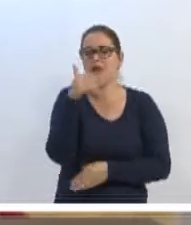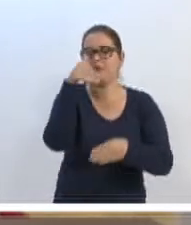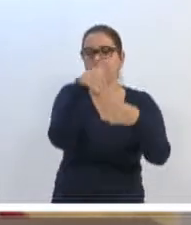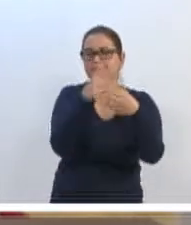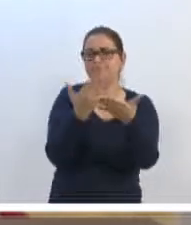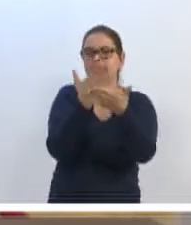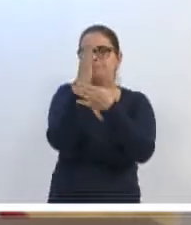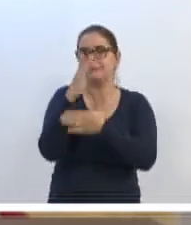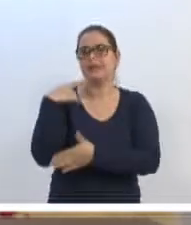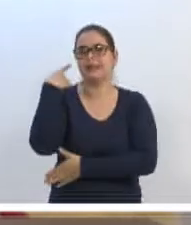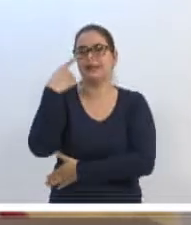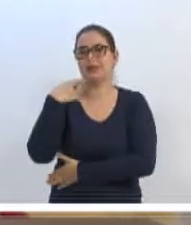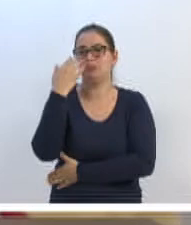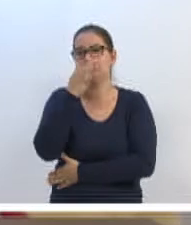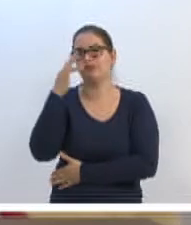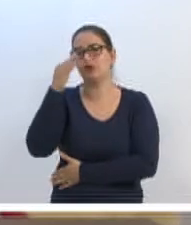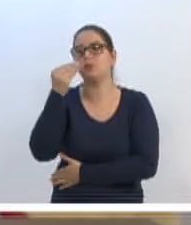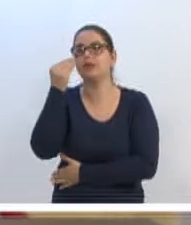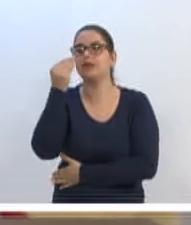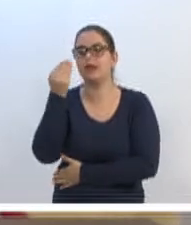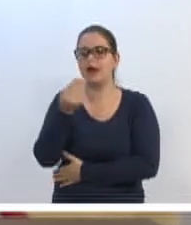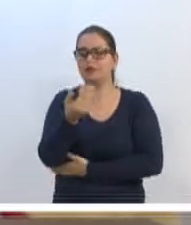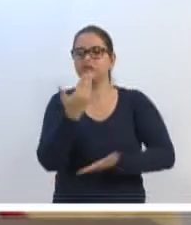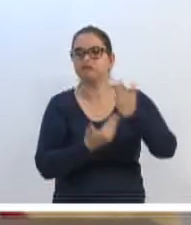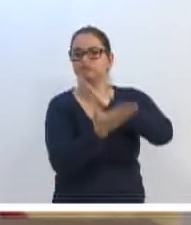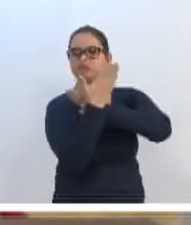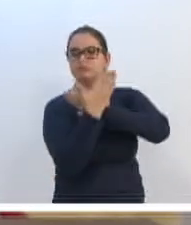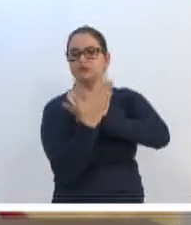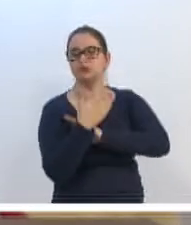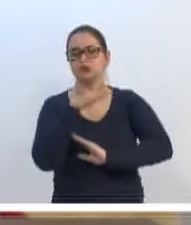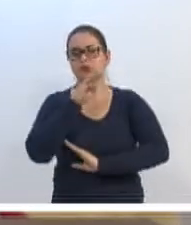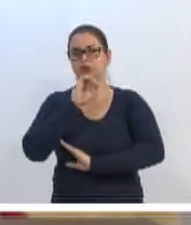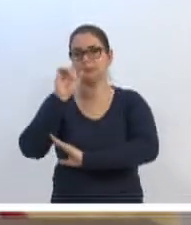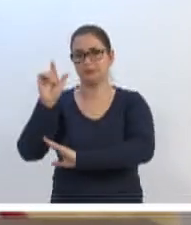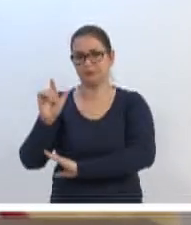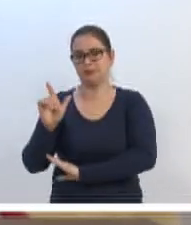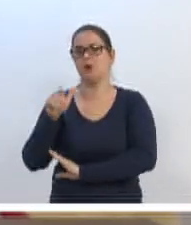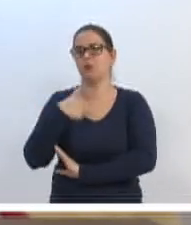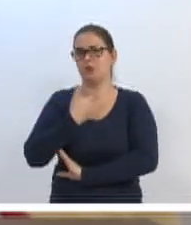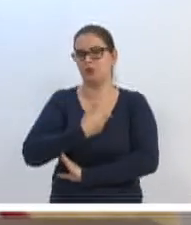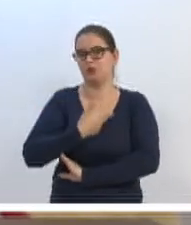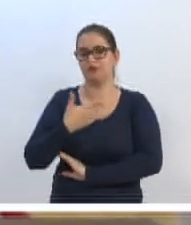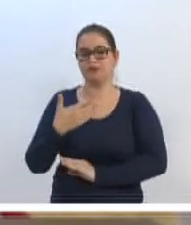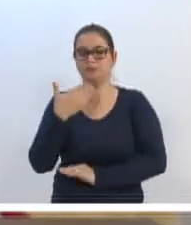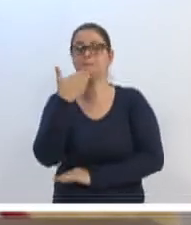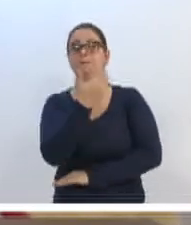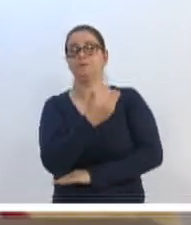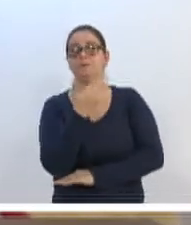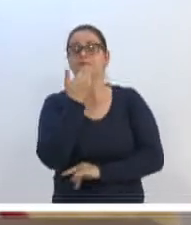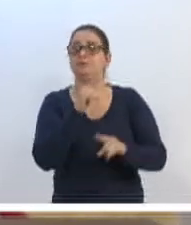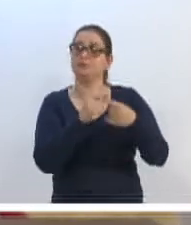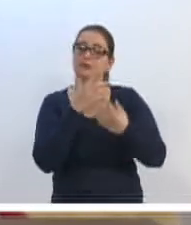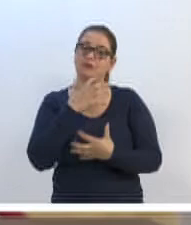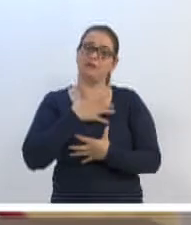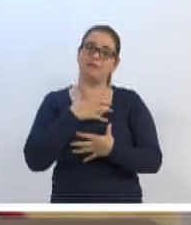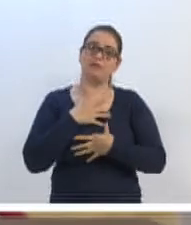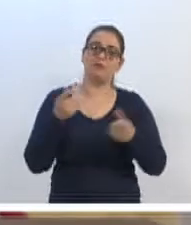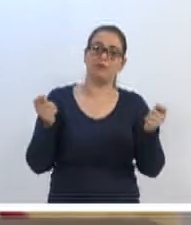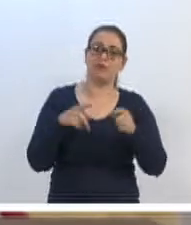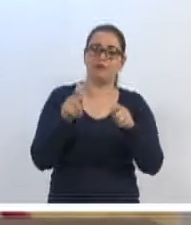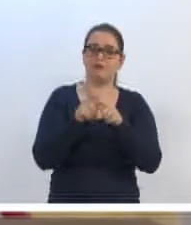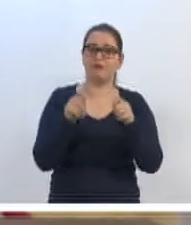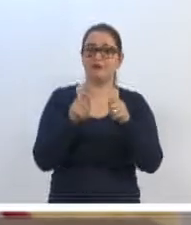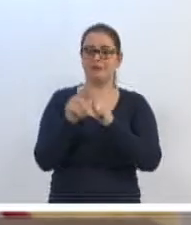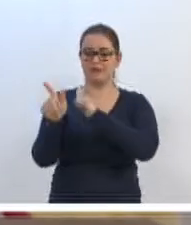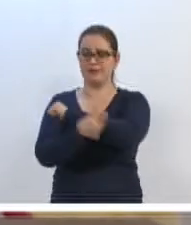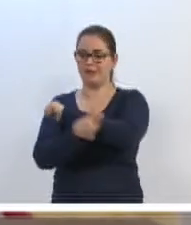nenhum deputado federal para tentar trazer para cá, para a cidade, os nossos anseios, mas, dessa forma, gente faz com que a Intendência